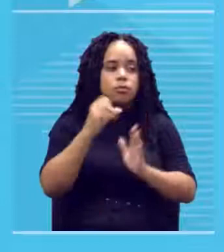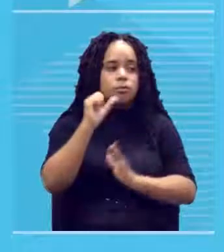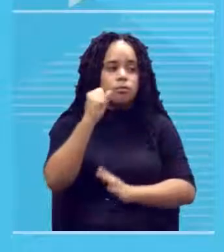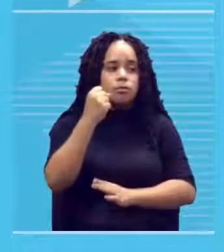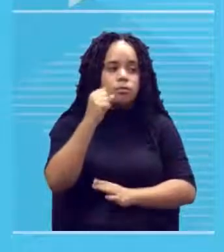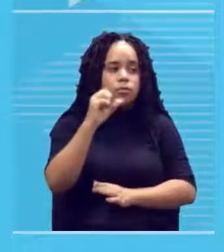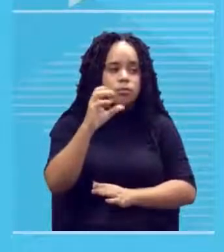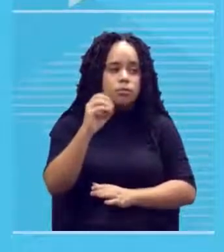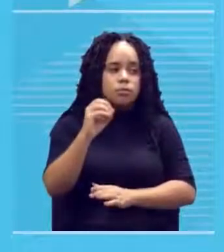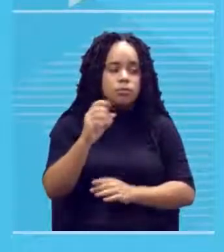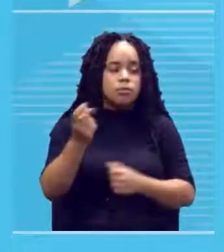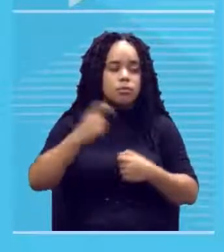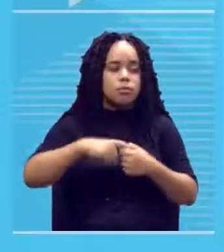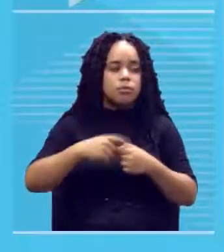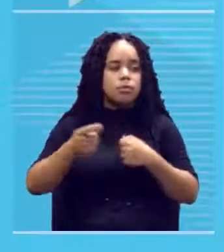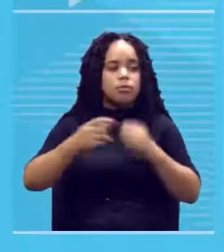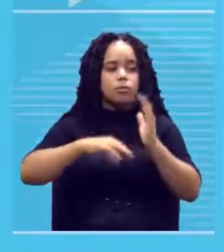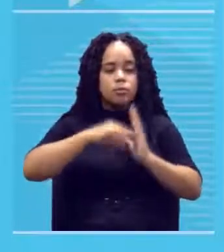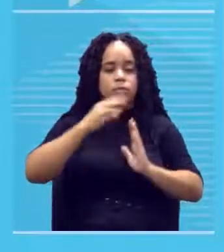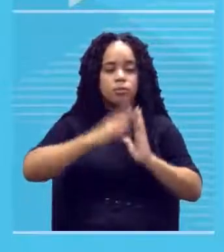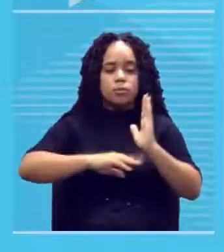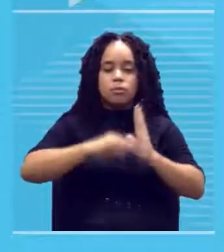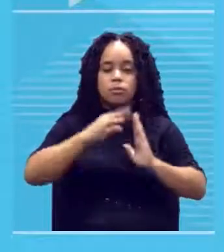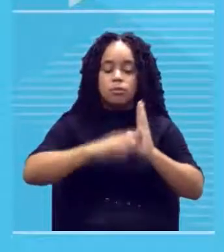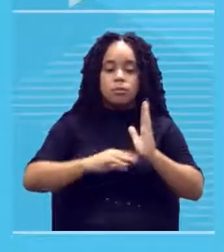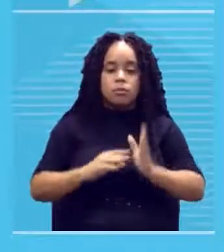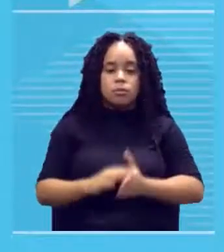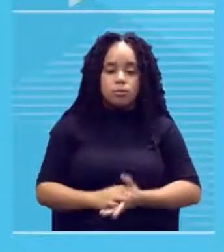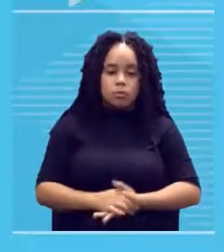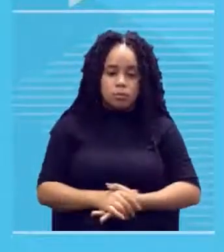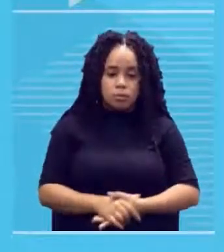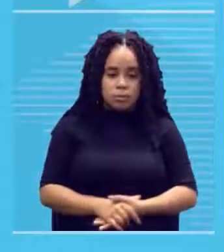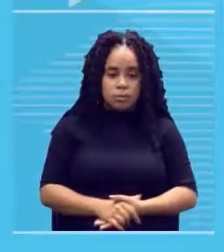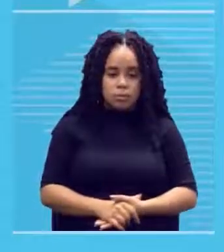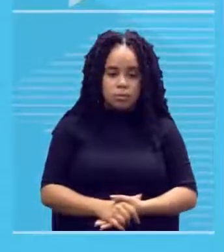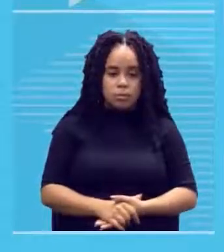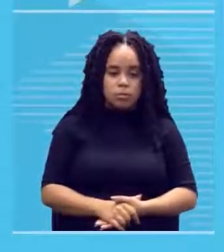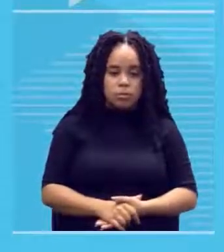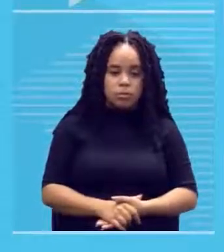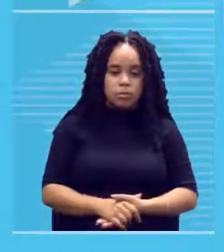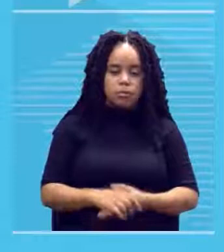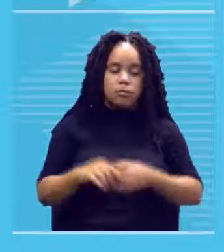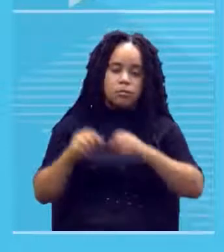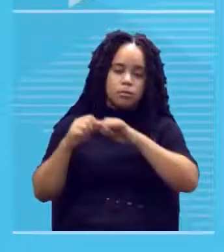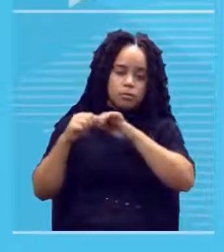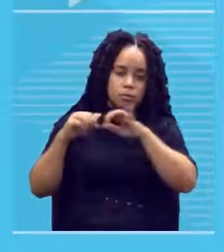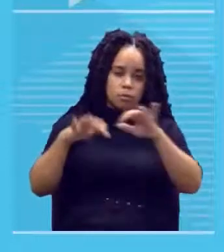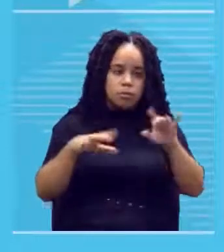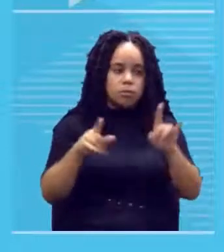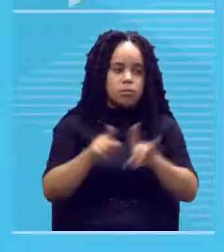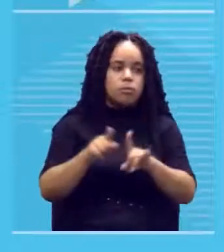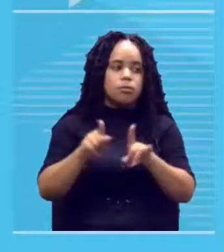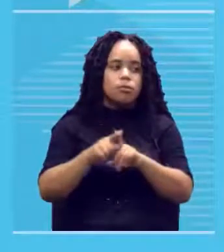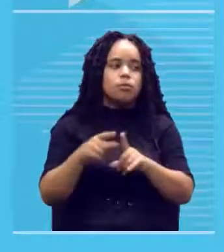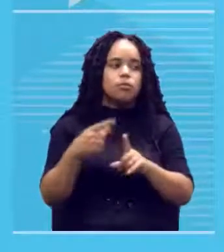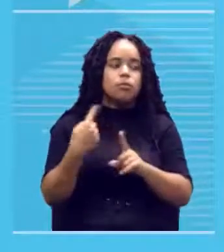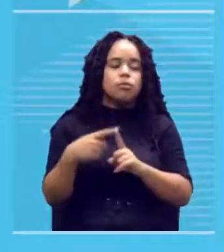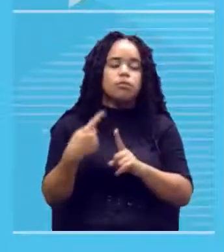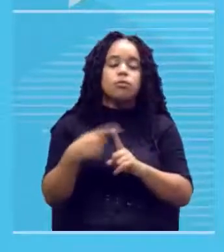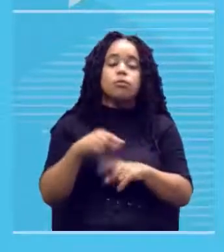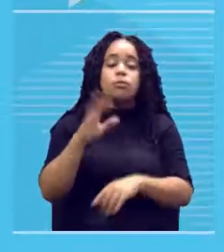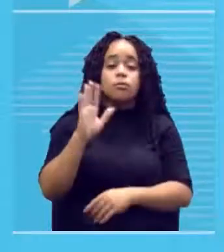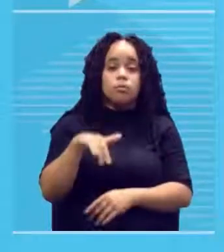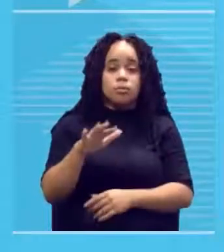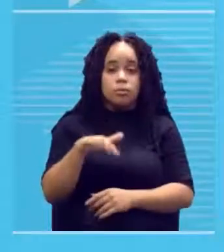retomada da pintura certo então ela se populariza porque também tem um preço mais em conta